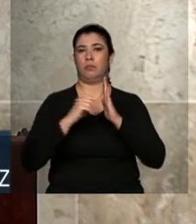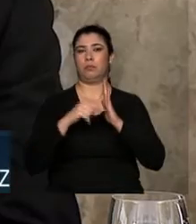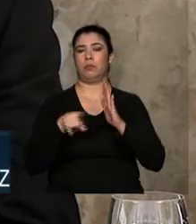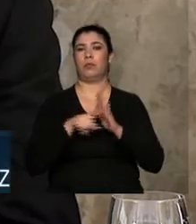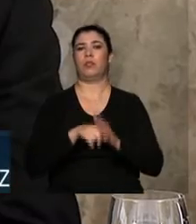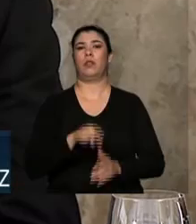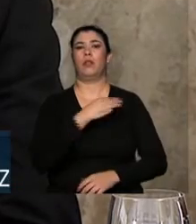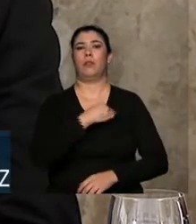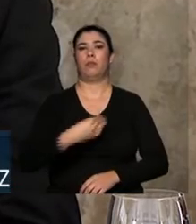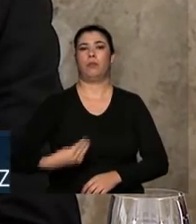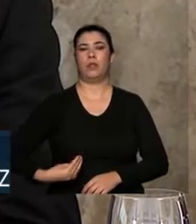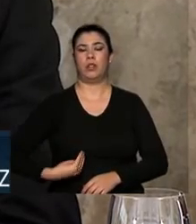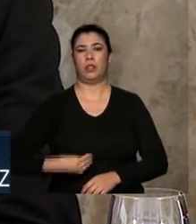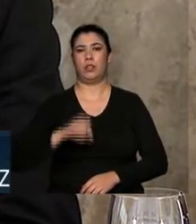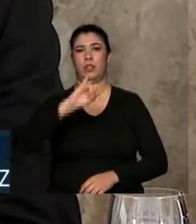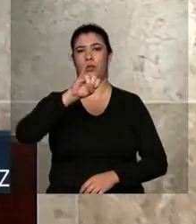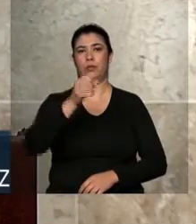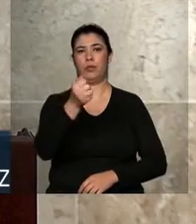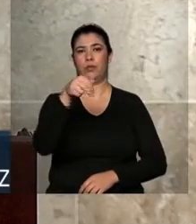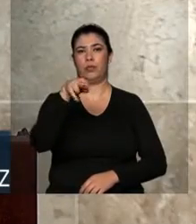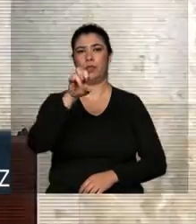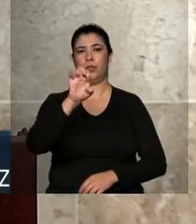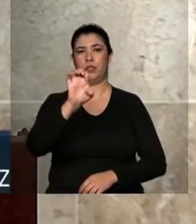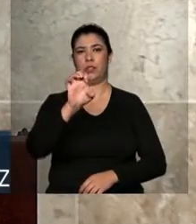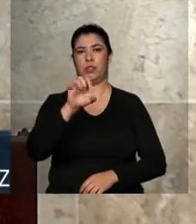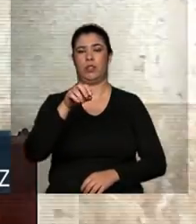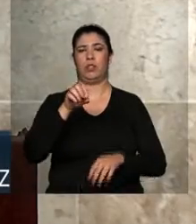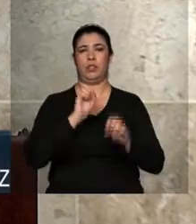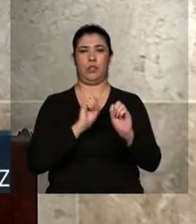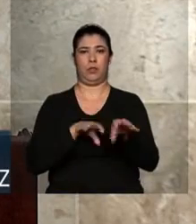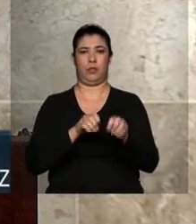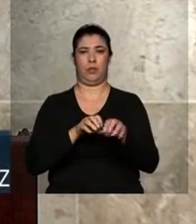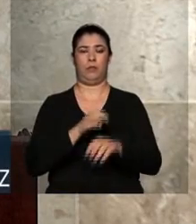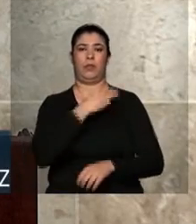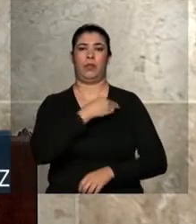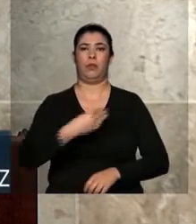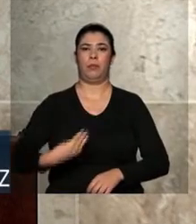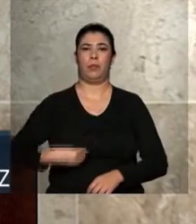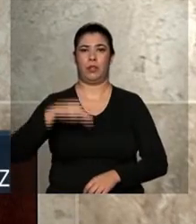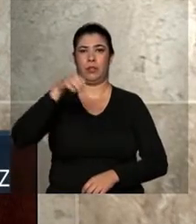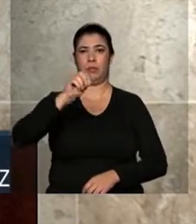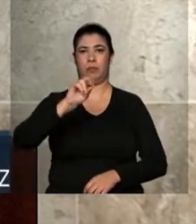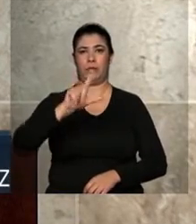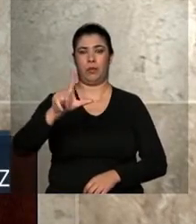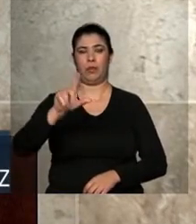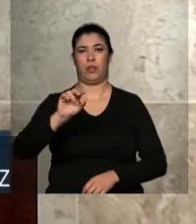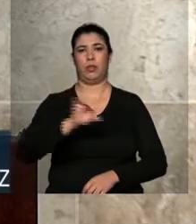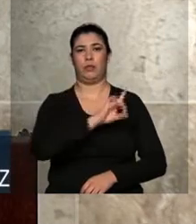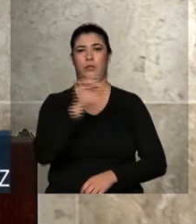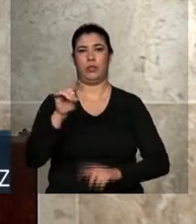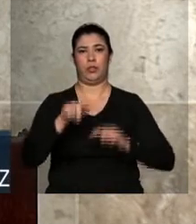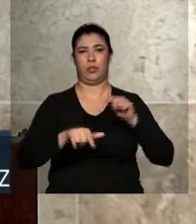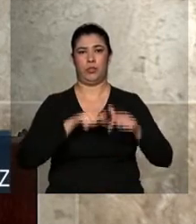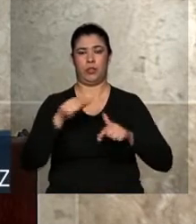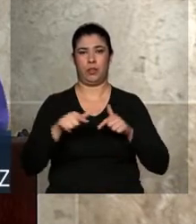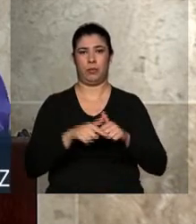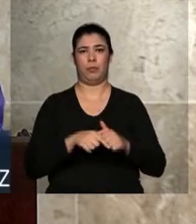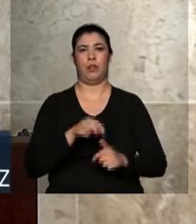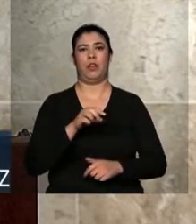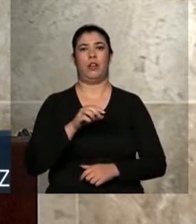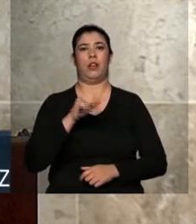ministro Renato Janine Ribeiro da Educação, Manuel Dias do Trabalho, Tereza Campelo do Desenvolvimento